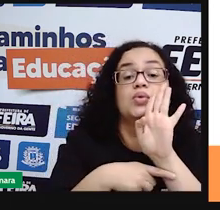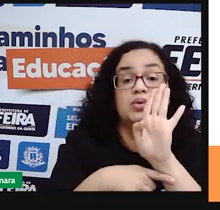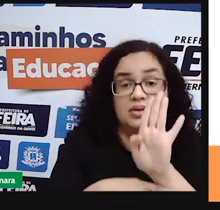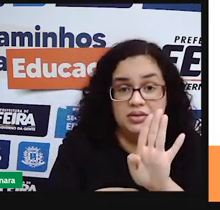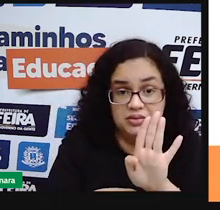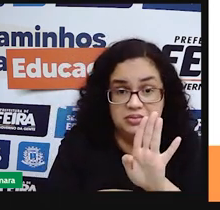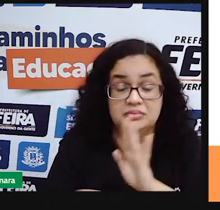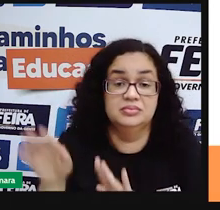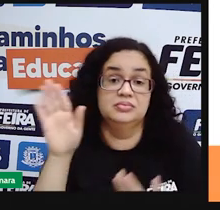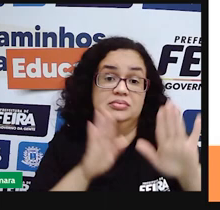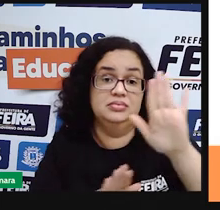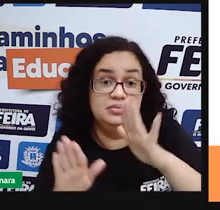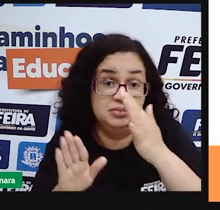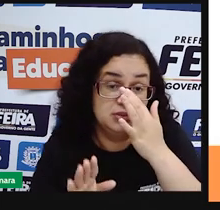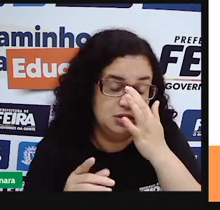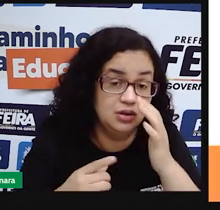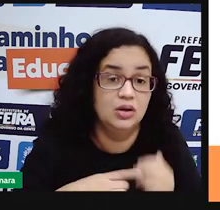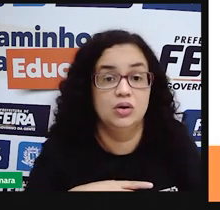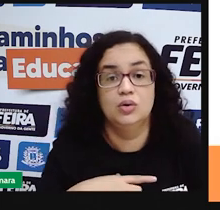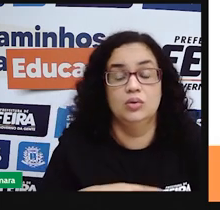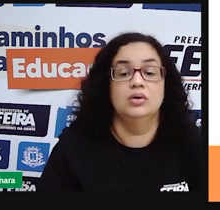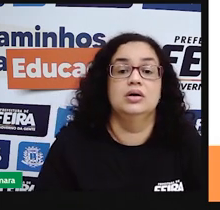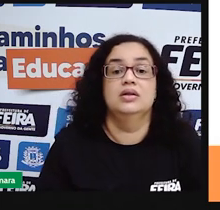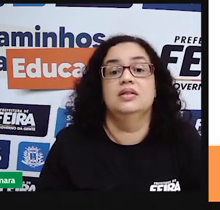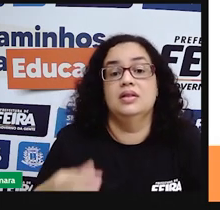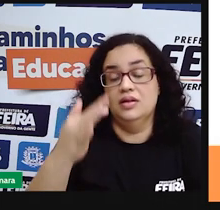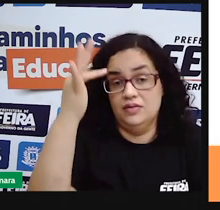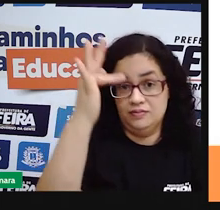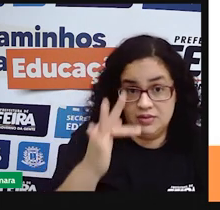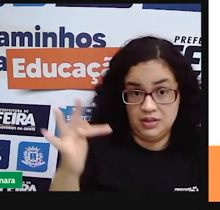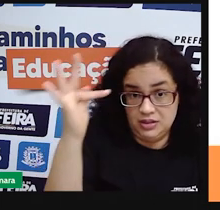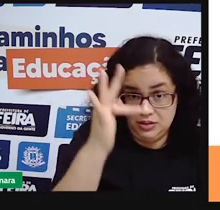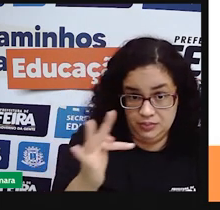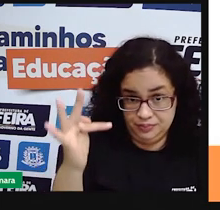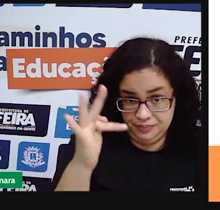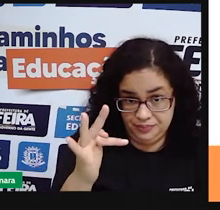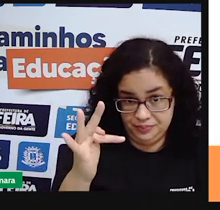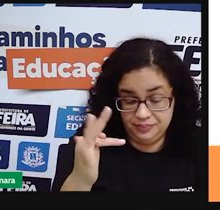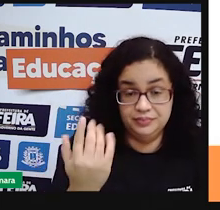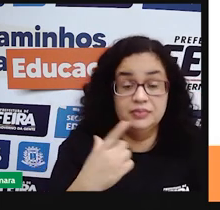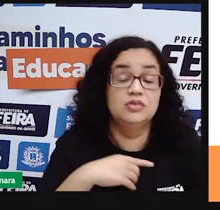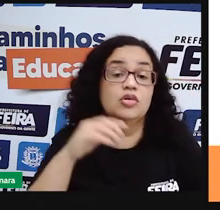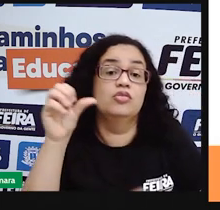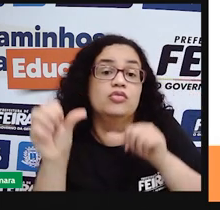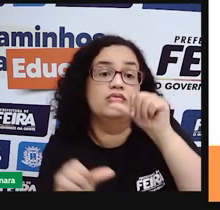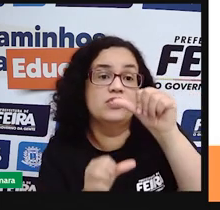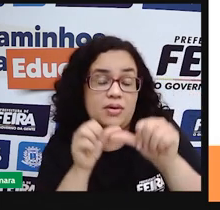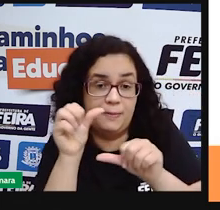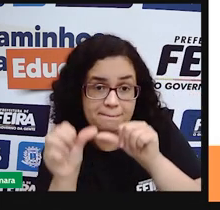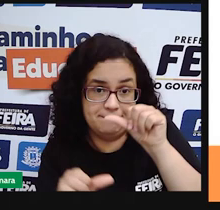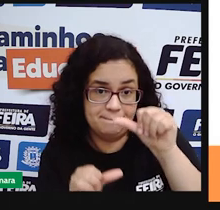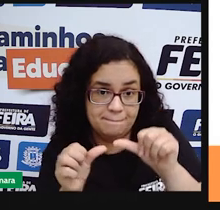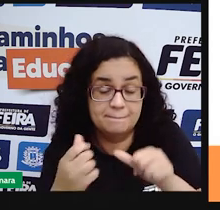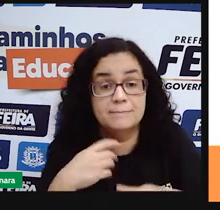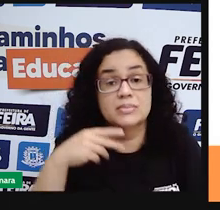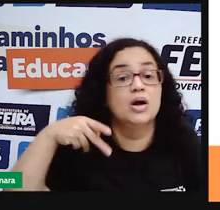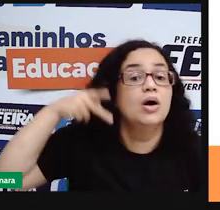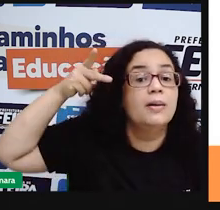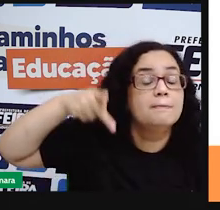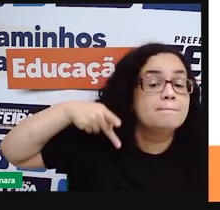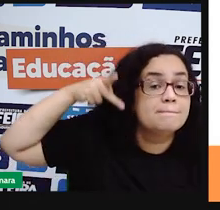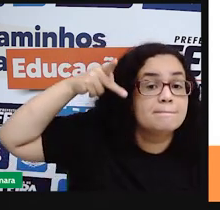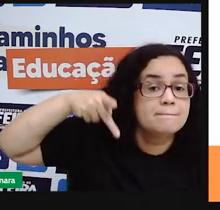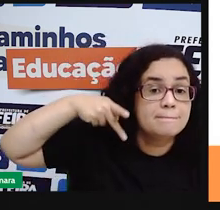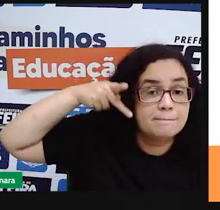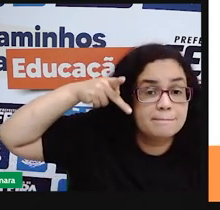então a Constituição Federal de 1988 trouxe mudanças expressivas na política indigenista